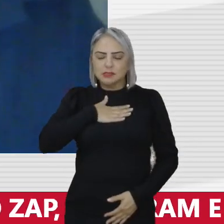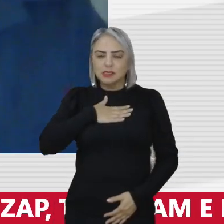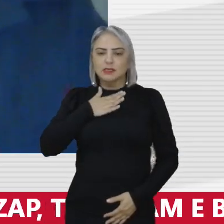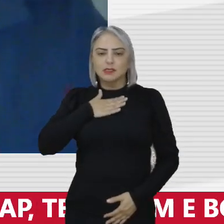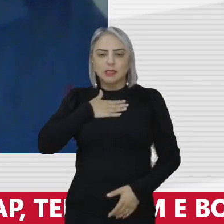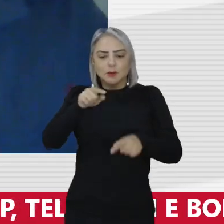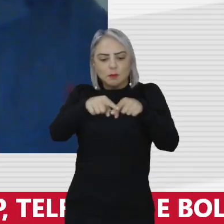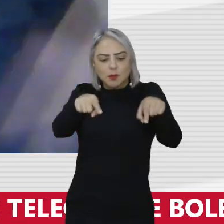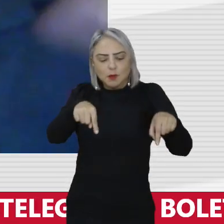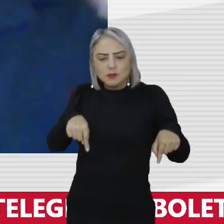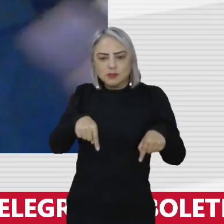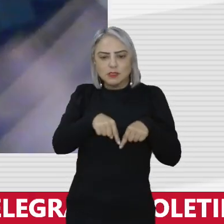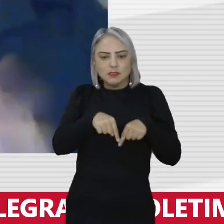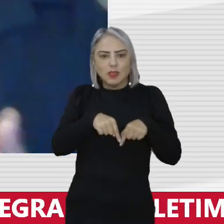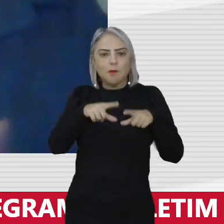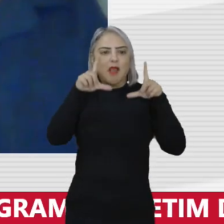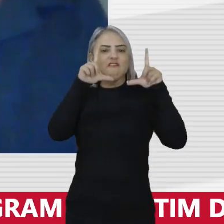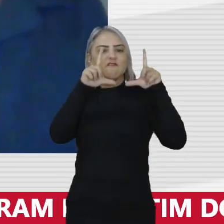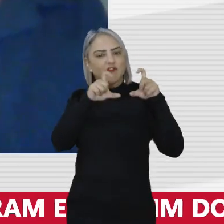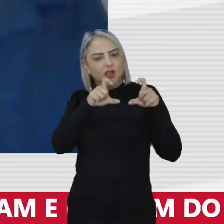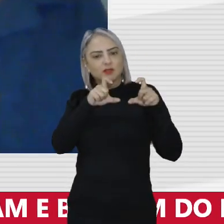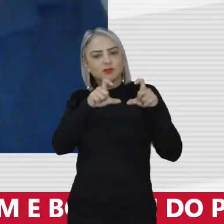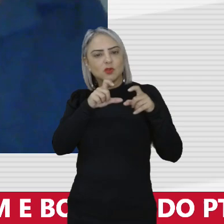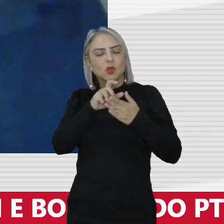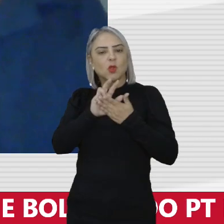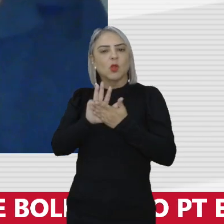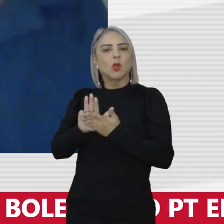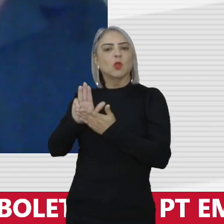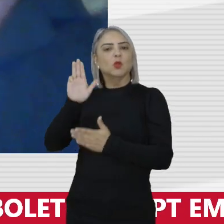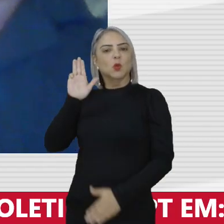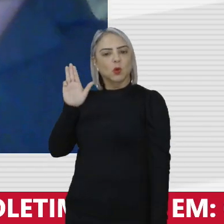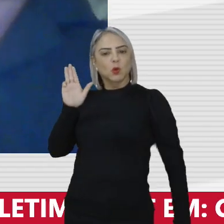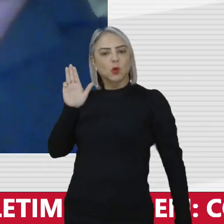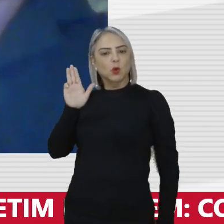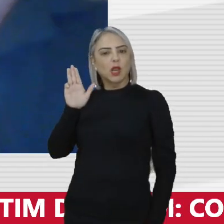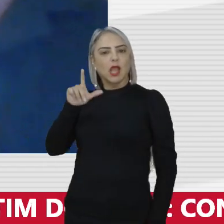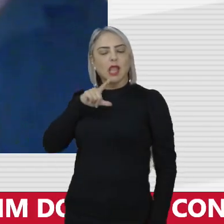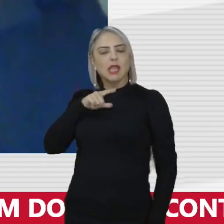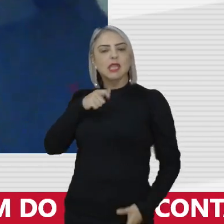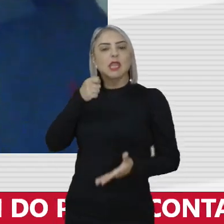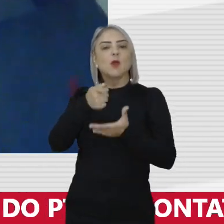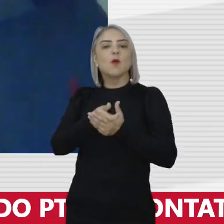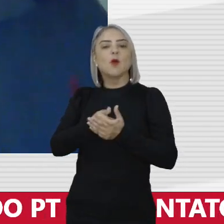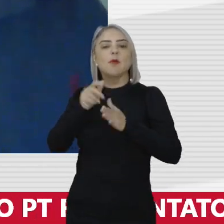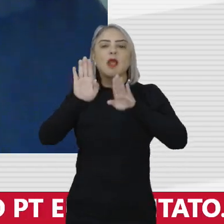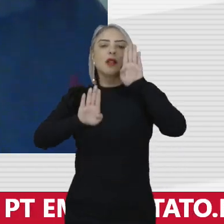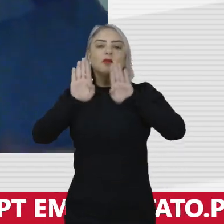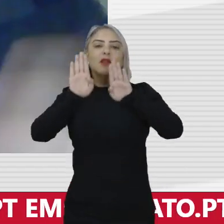escritório uma foto dele, que eu comprei naquele leilão do Instituto Lula,